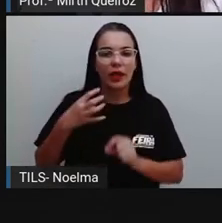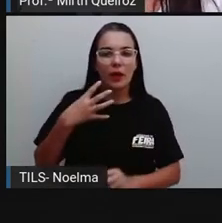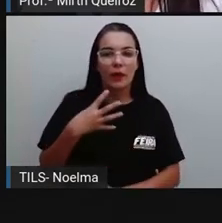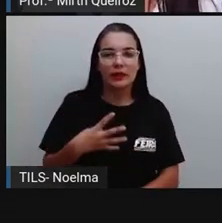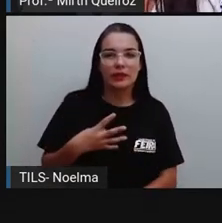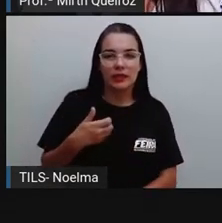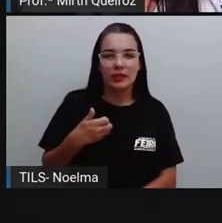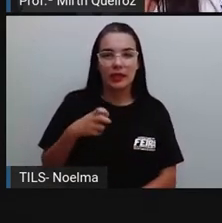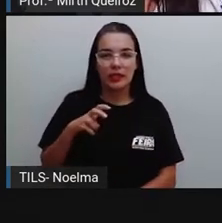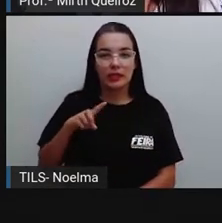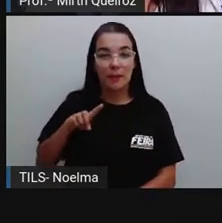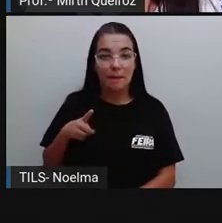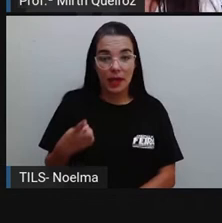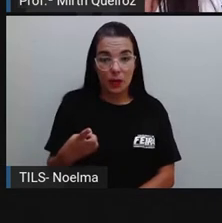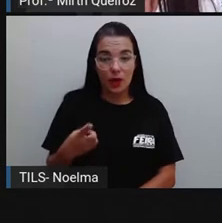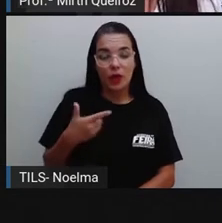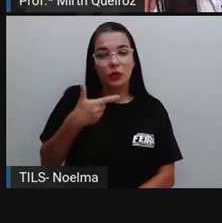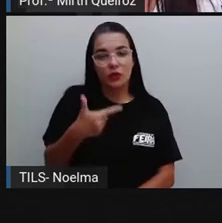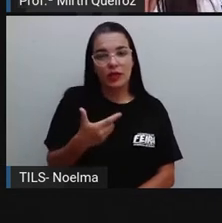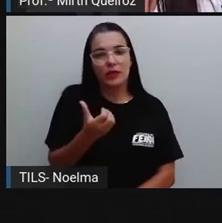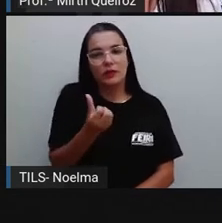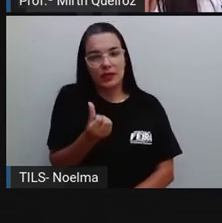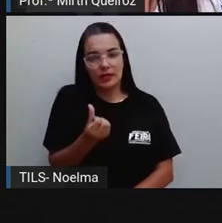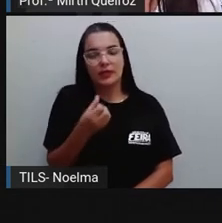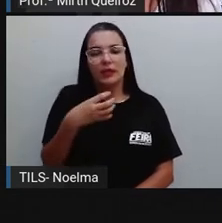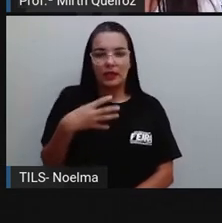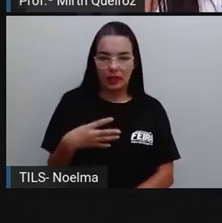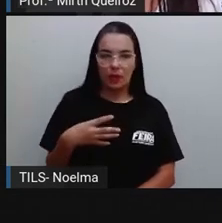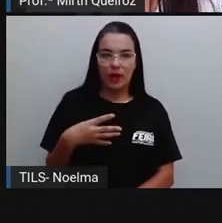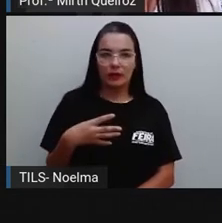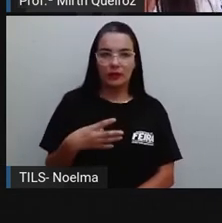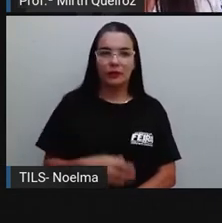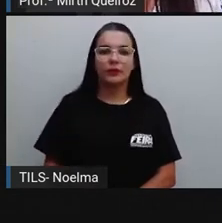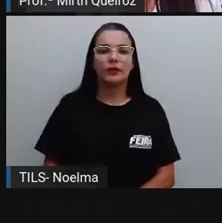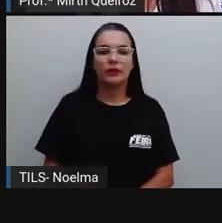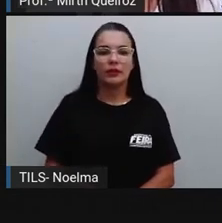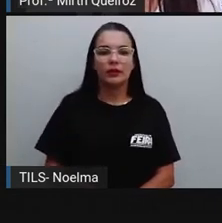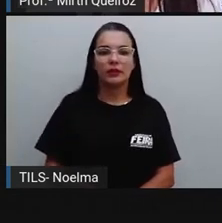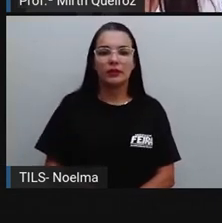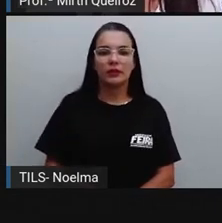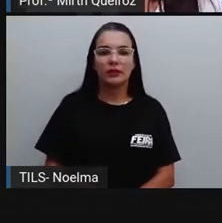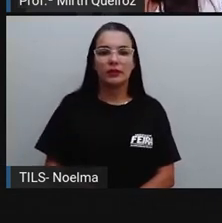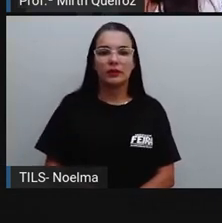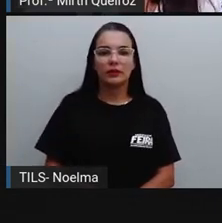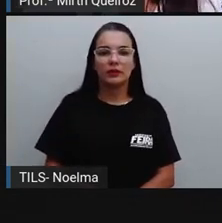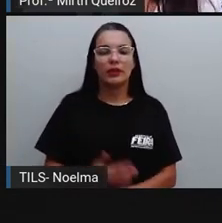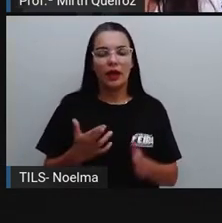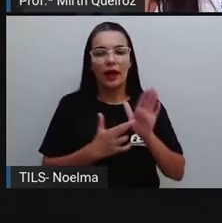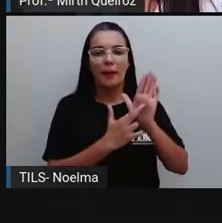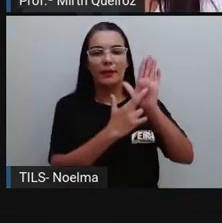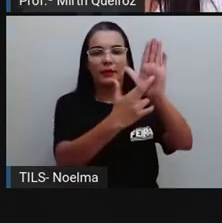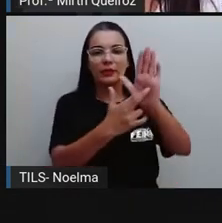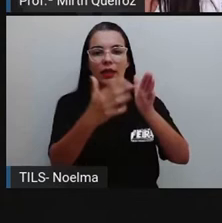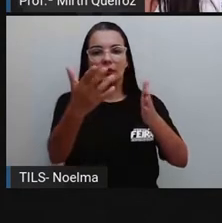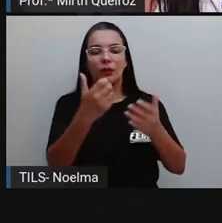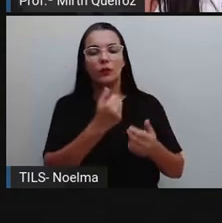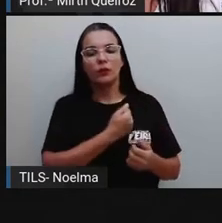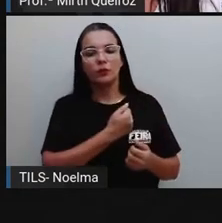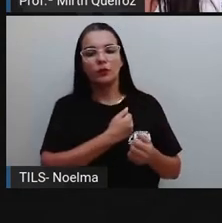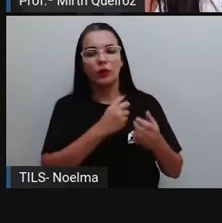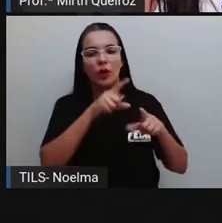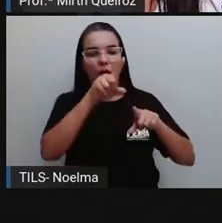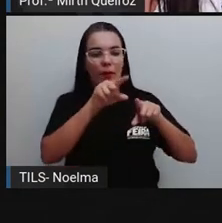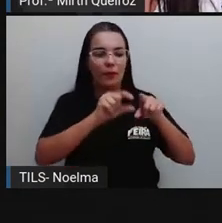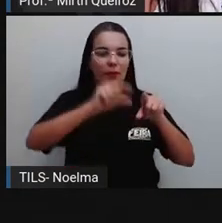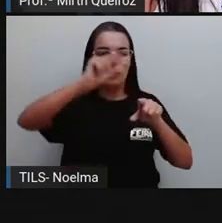415.264. Está sendo representado aí neste aba.